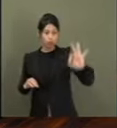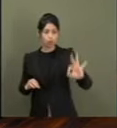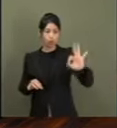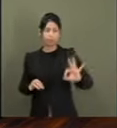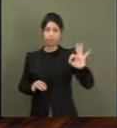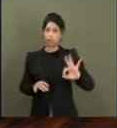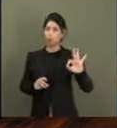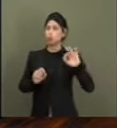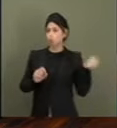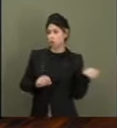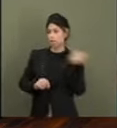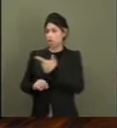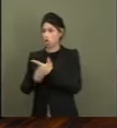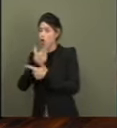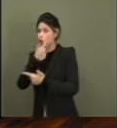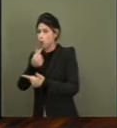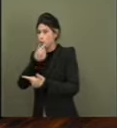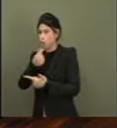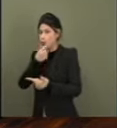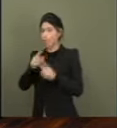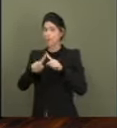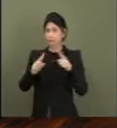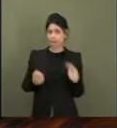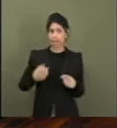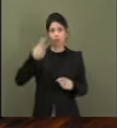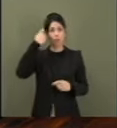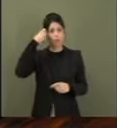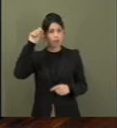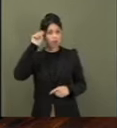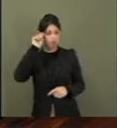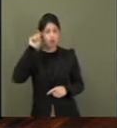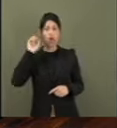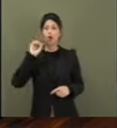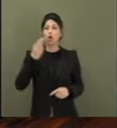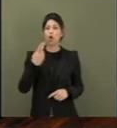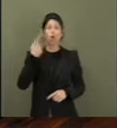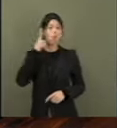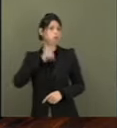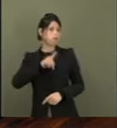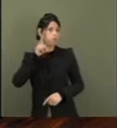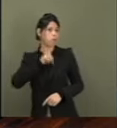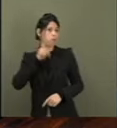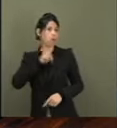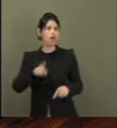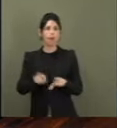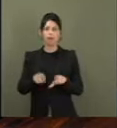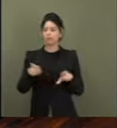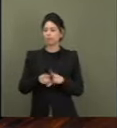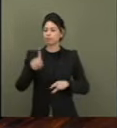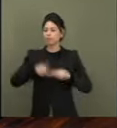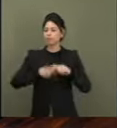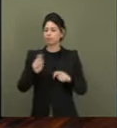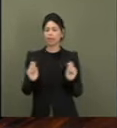pretas e pardas, elas recebem, em média, menos da metade